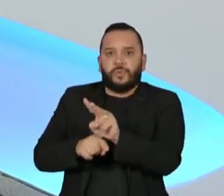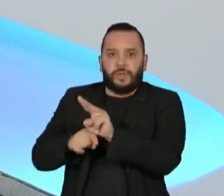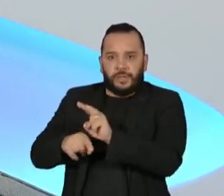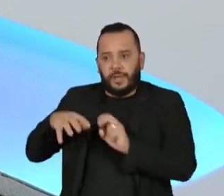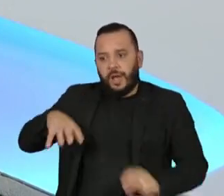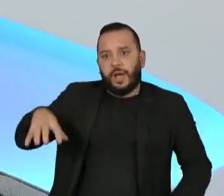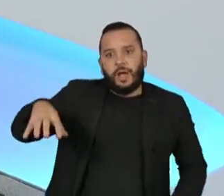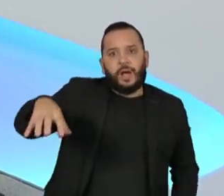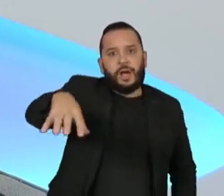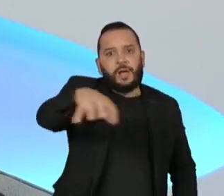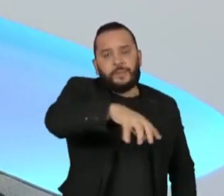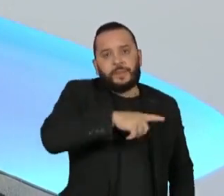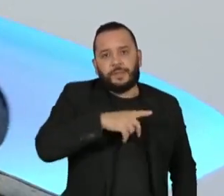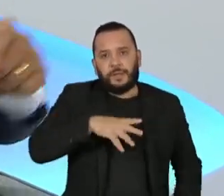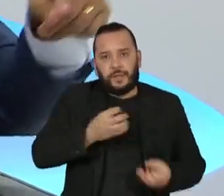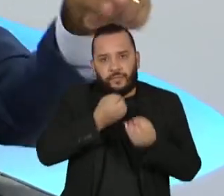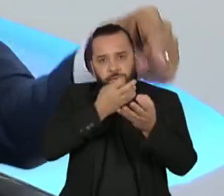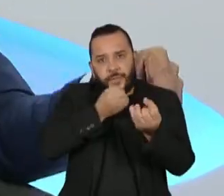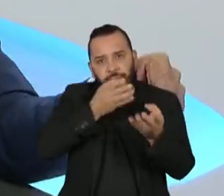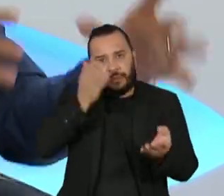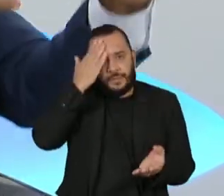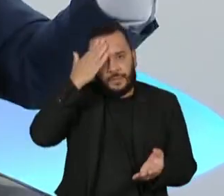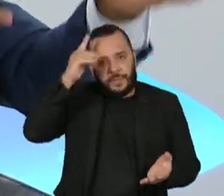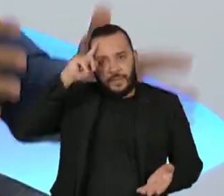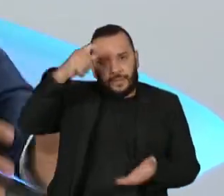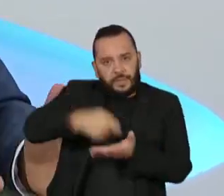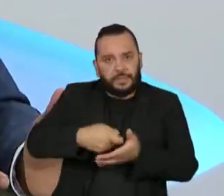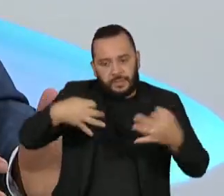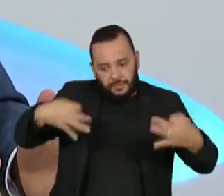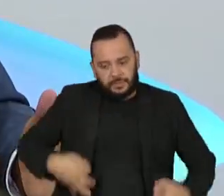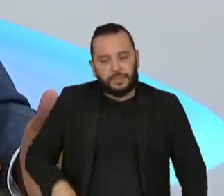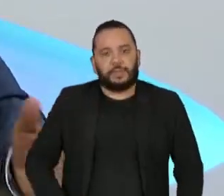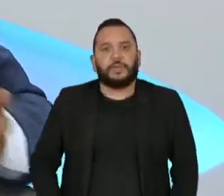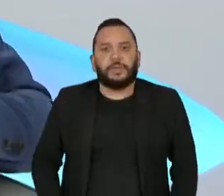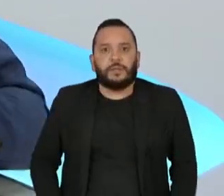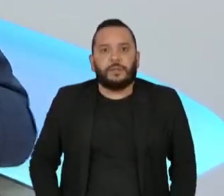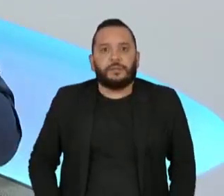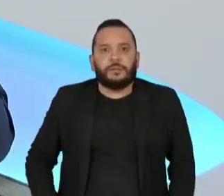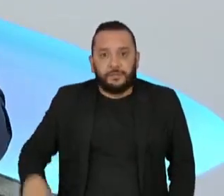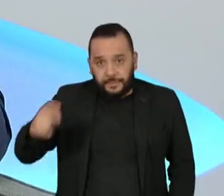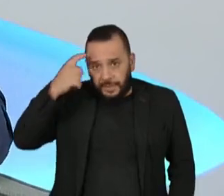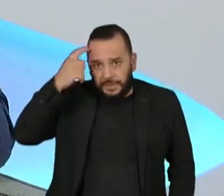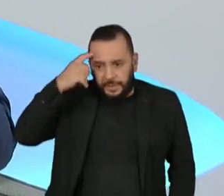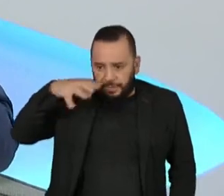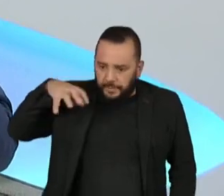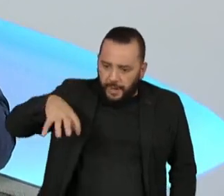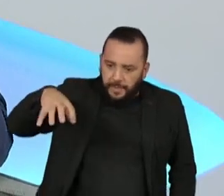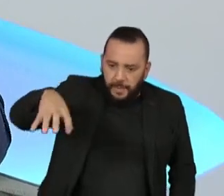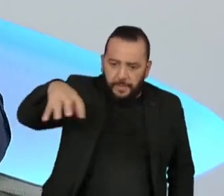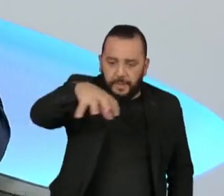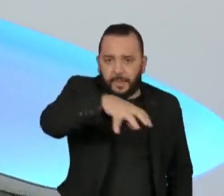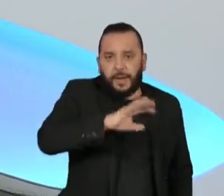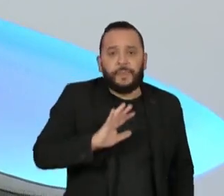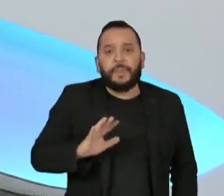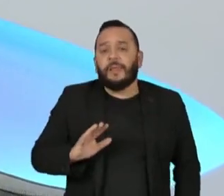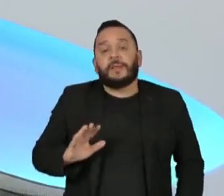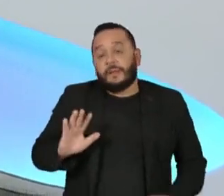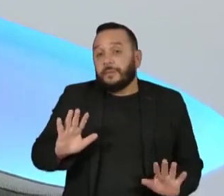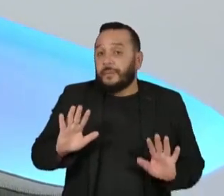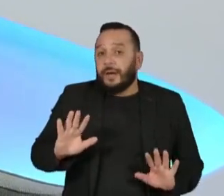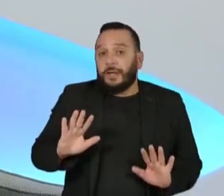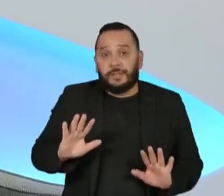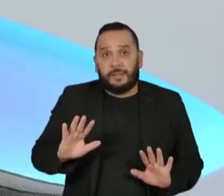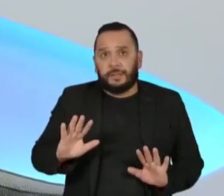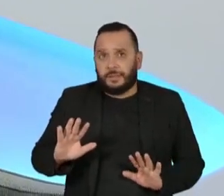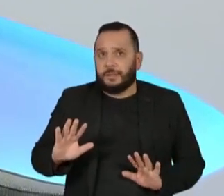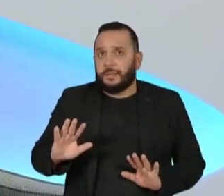base de informações para a tomada de decisões, aí sim, levando em conta os eixos. Ora, dizia que era um cheque em branco. Aí, na hora que